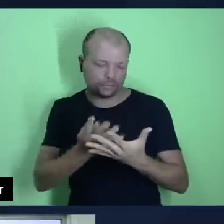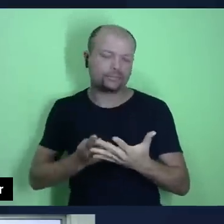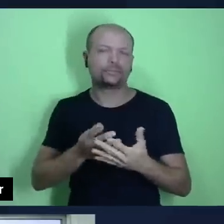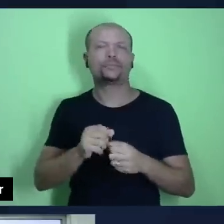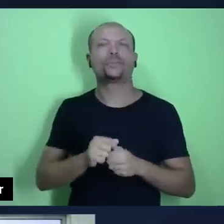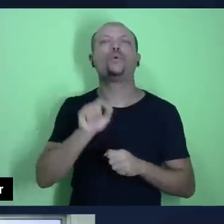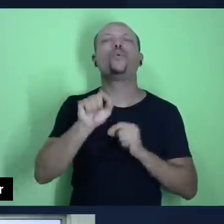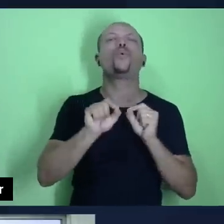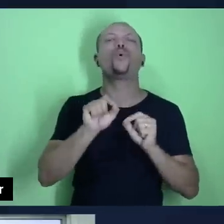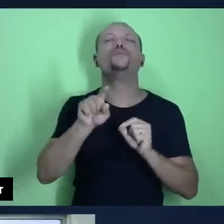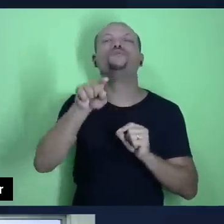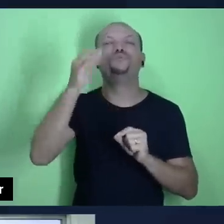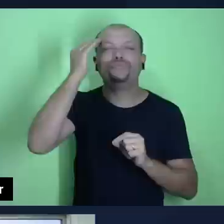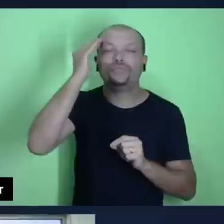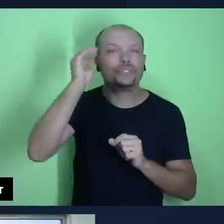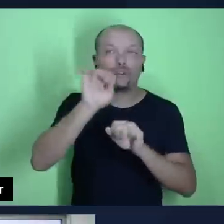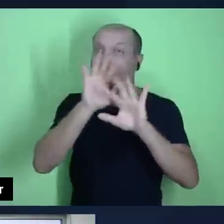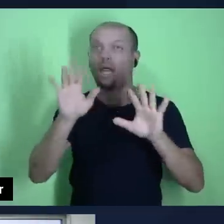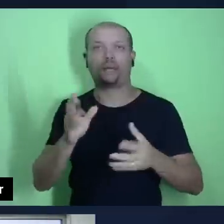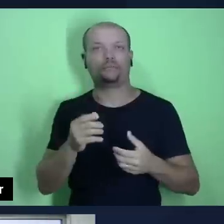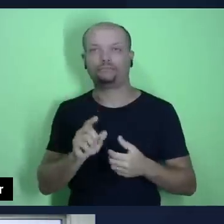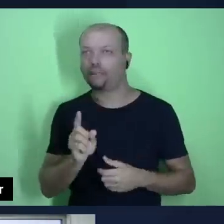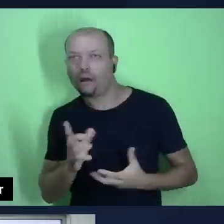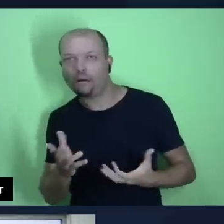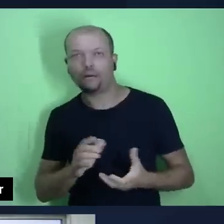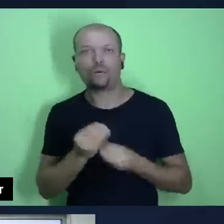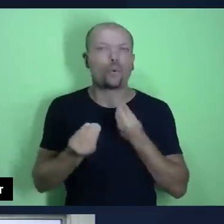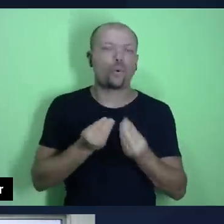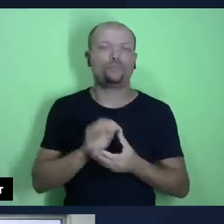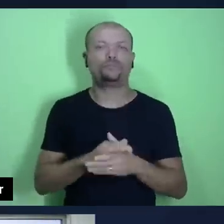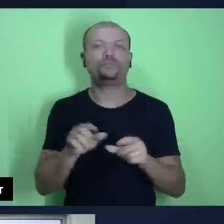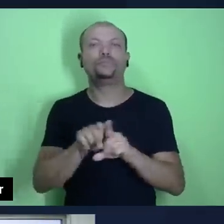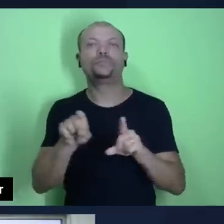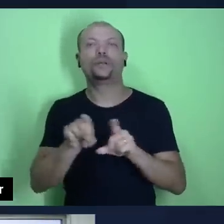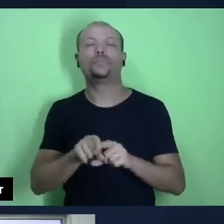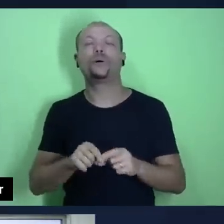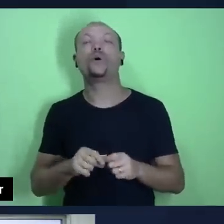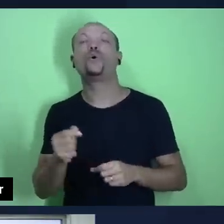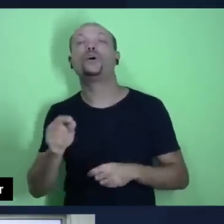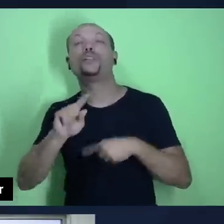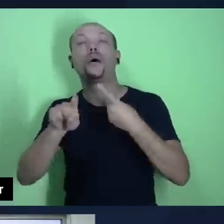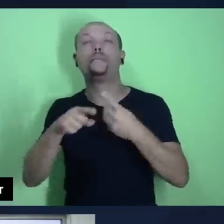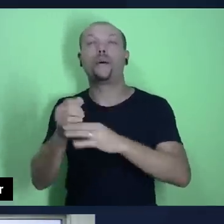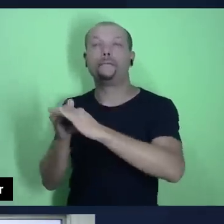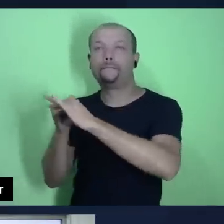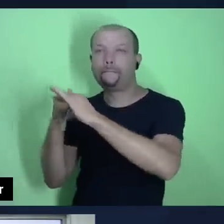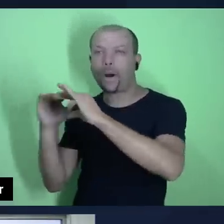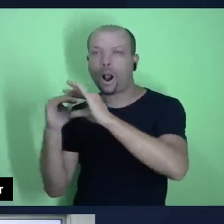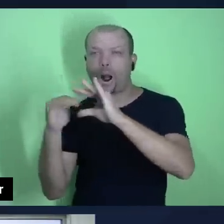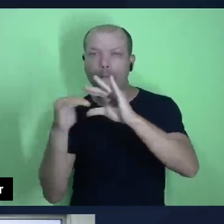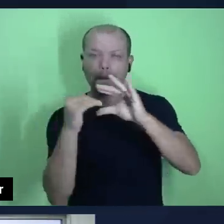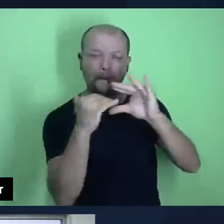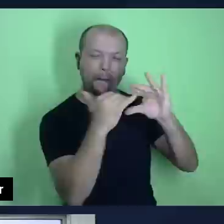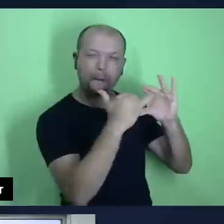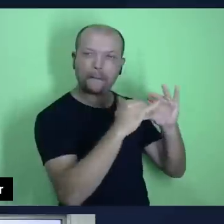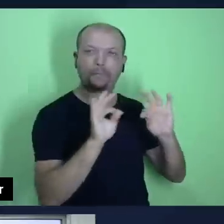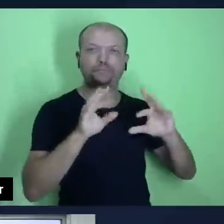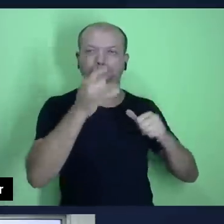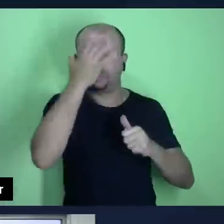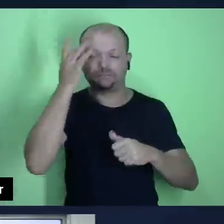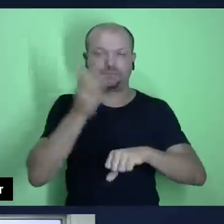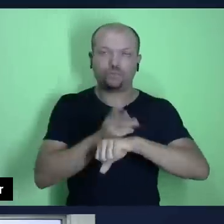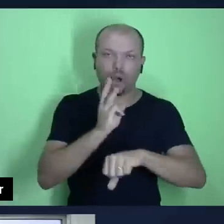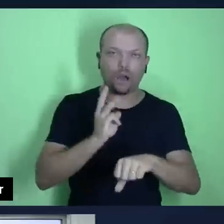percepção e o último passo que nós sempre comentamos é compartilhar, compartilhe o nosso link nas suas redes